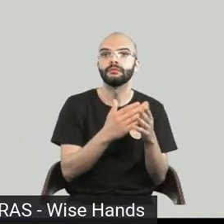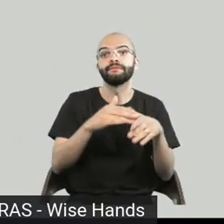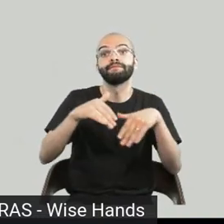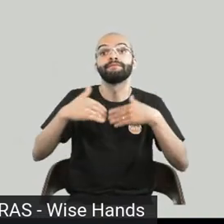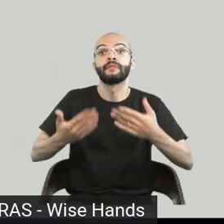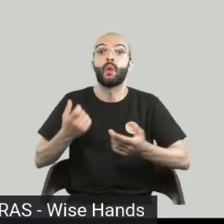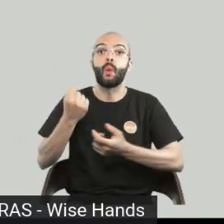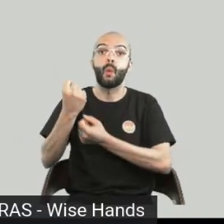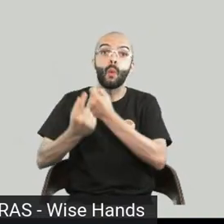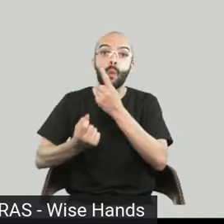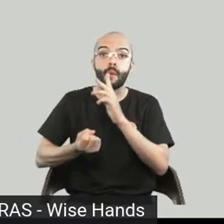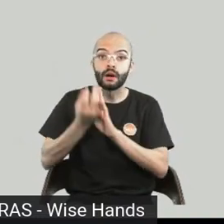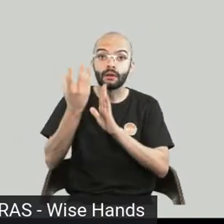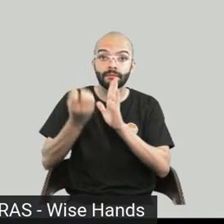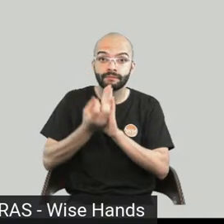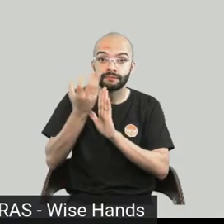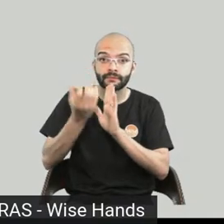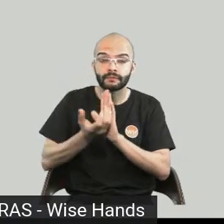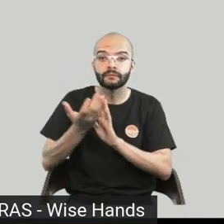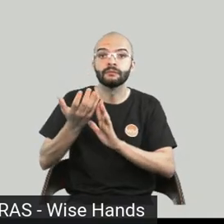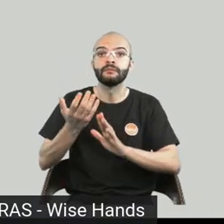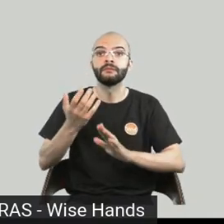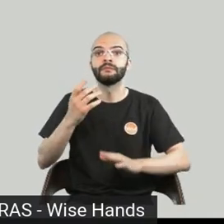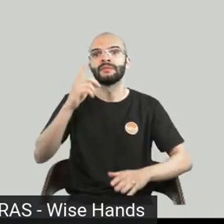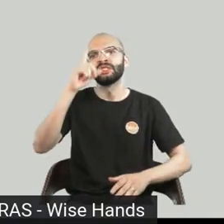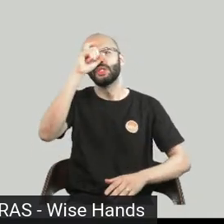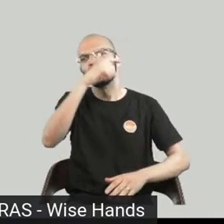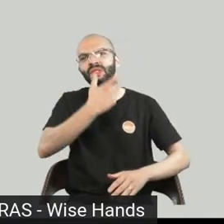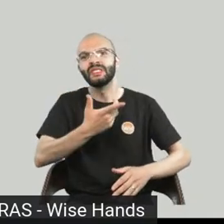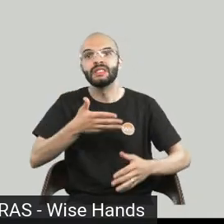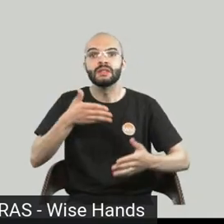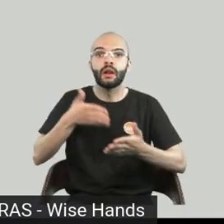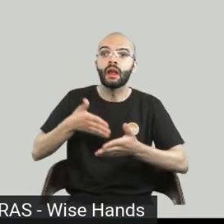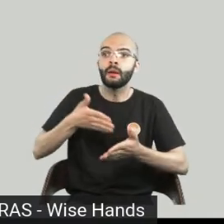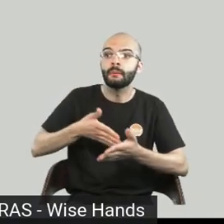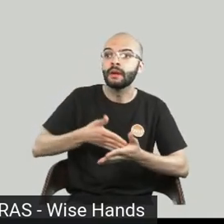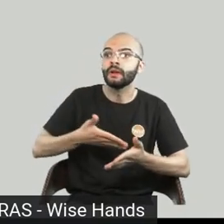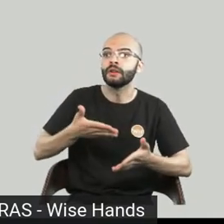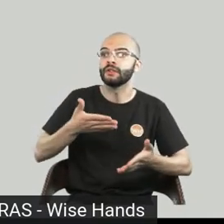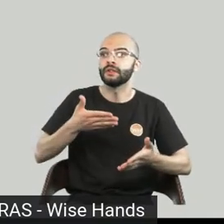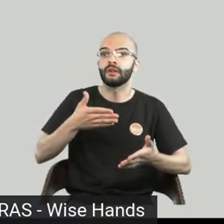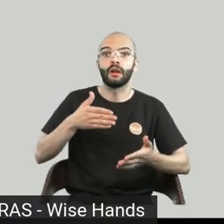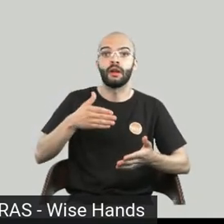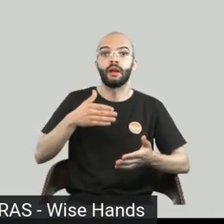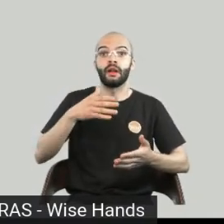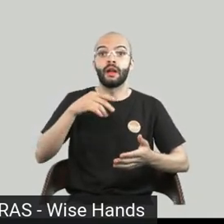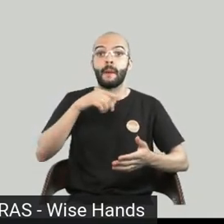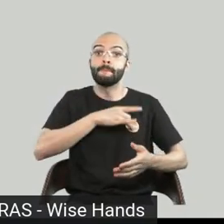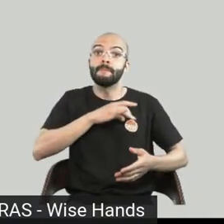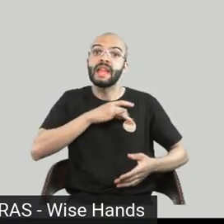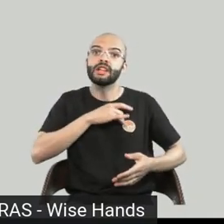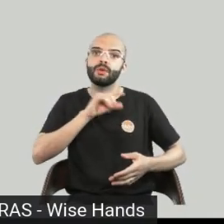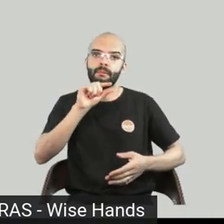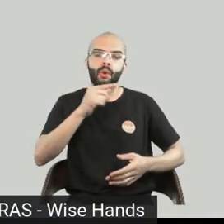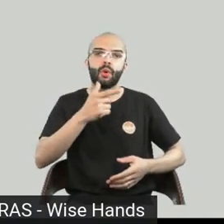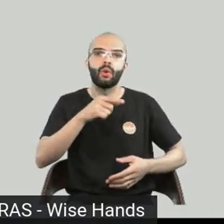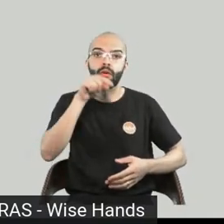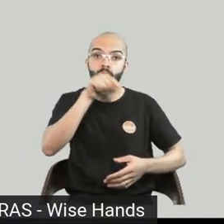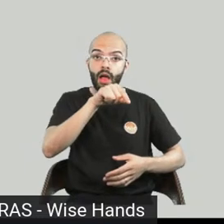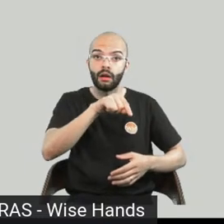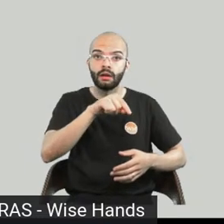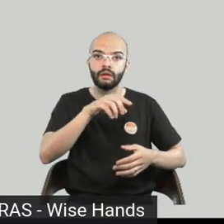tinham receio de investir no produto que causaria o declínio do próprio produto principal das editoras, né? Que é,